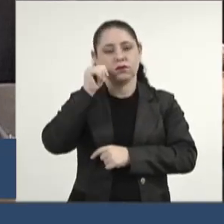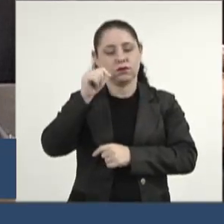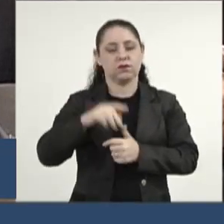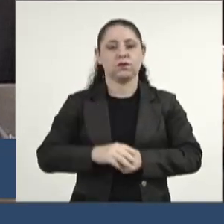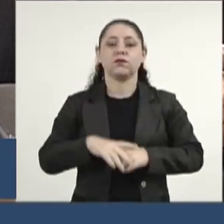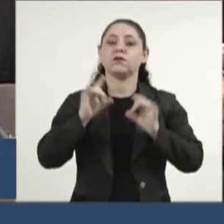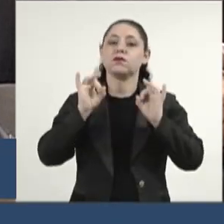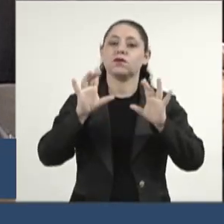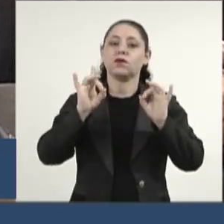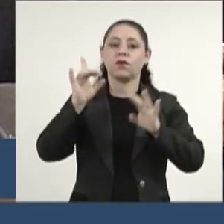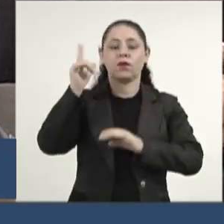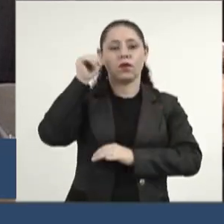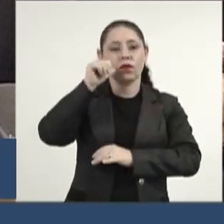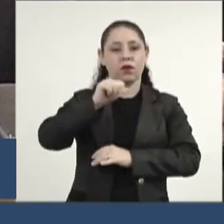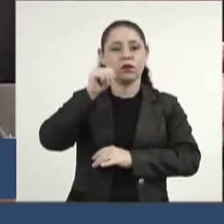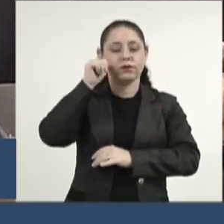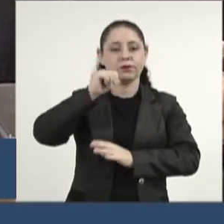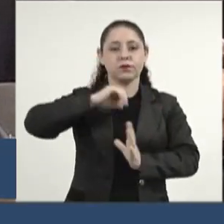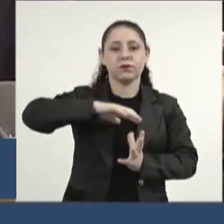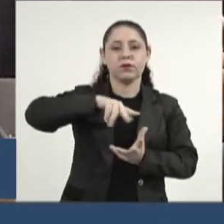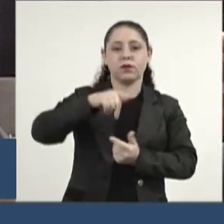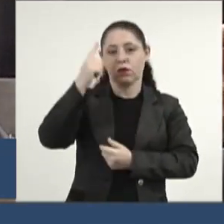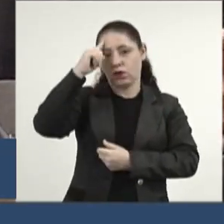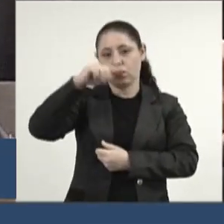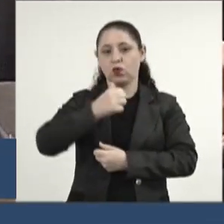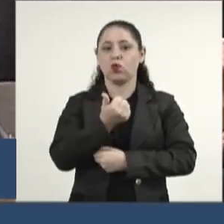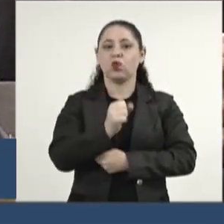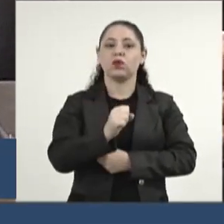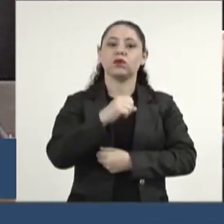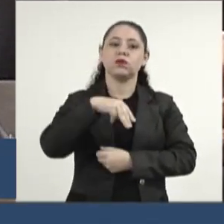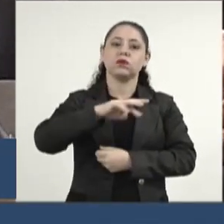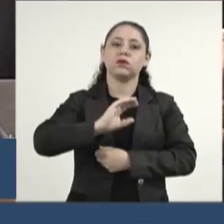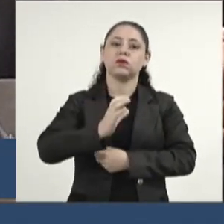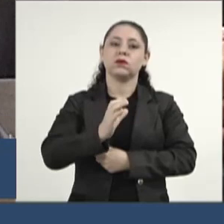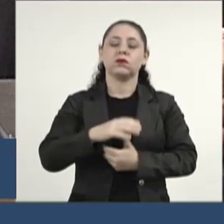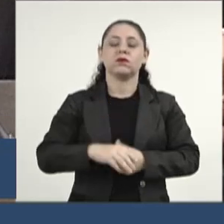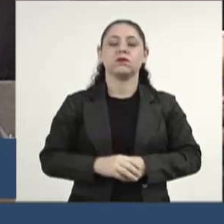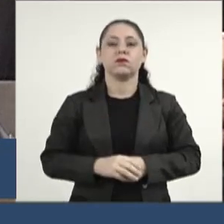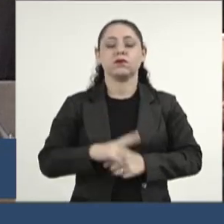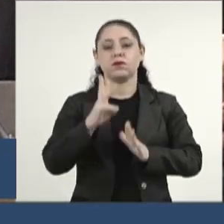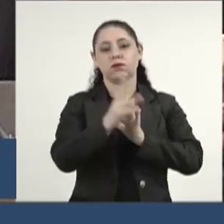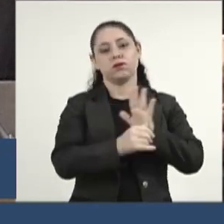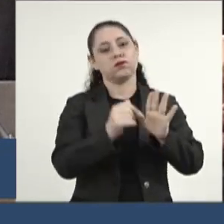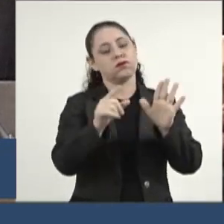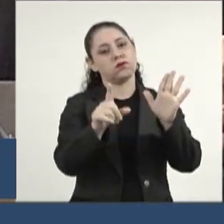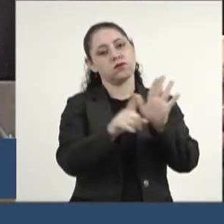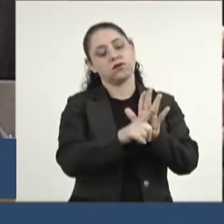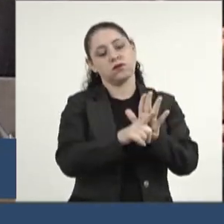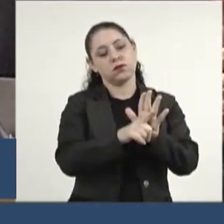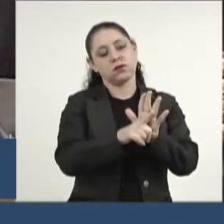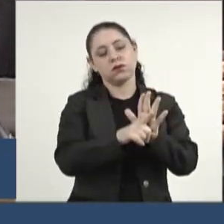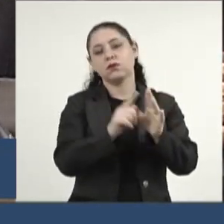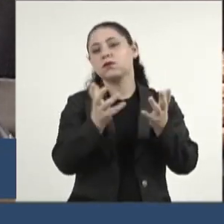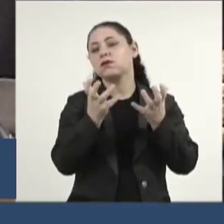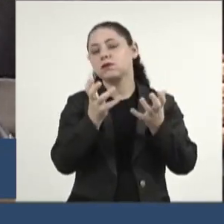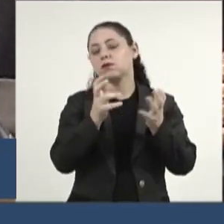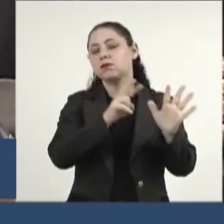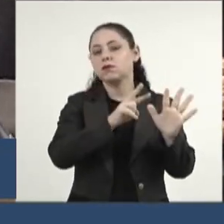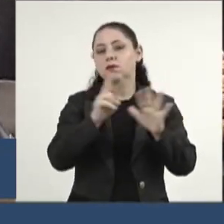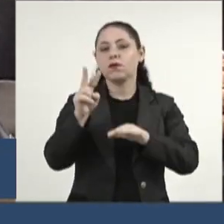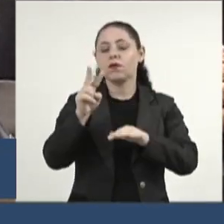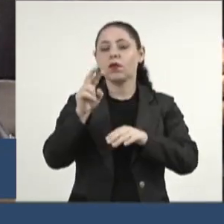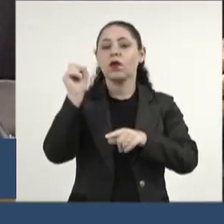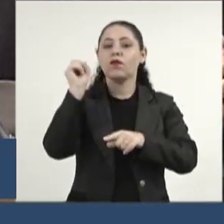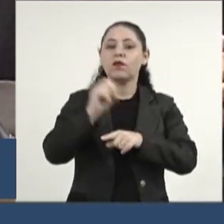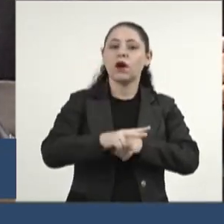Especialmente o Dia Internacional da Mulher foi dia 8 de março, né? O projeto de lei busca estabelecer a semana e emprega mais mulheres